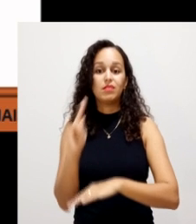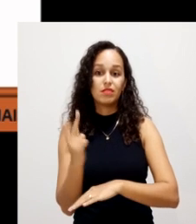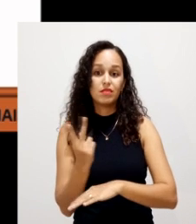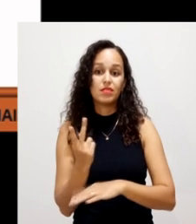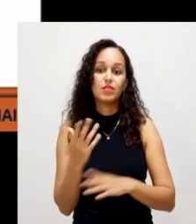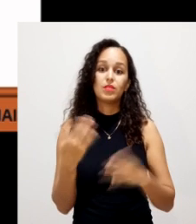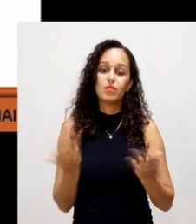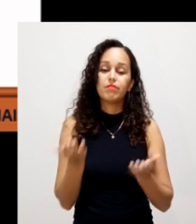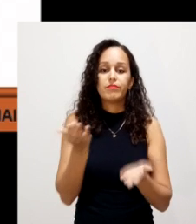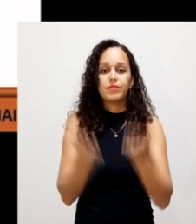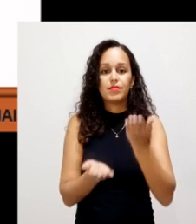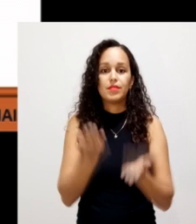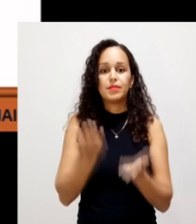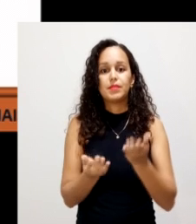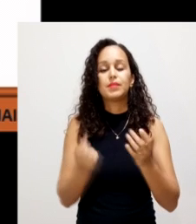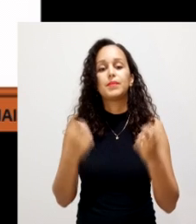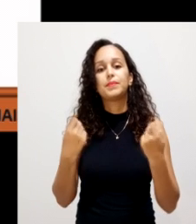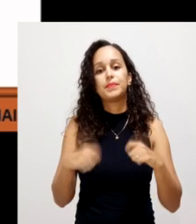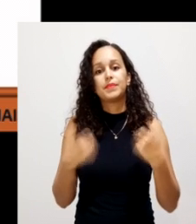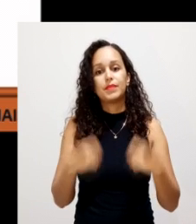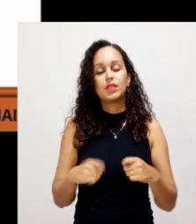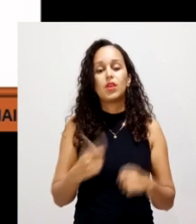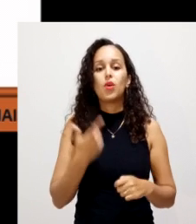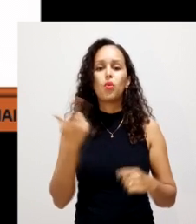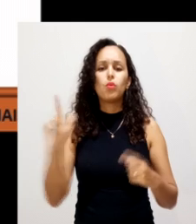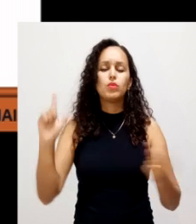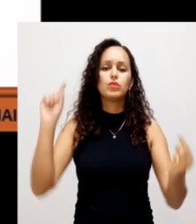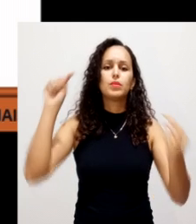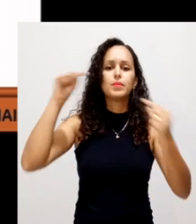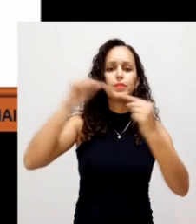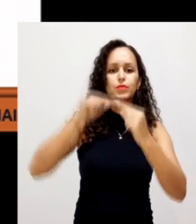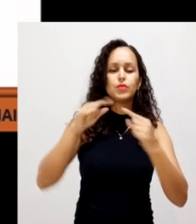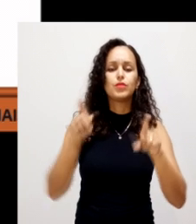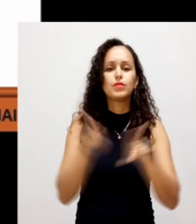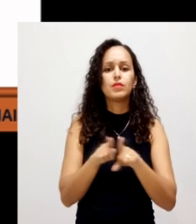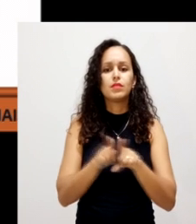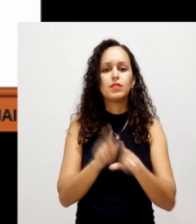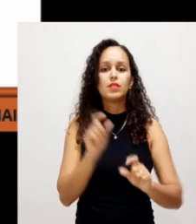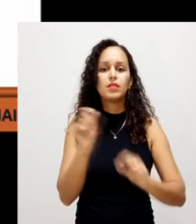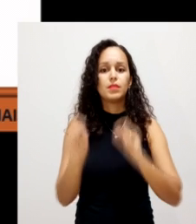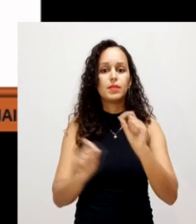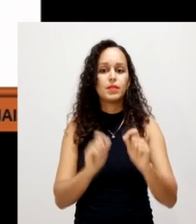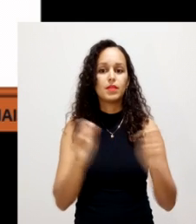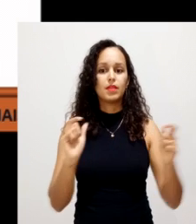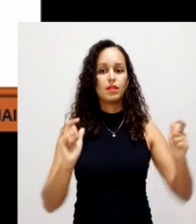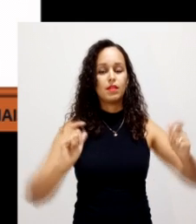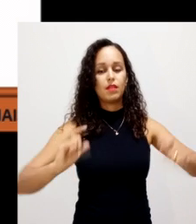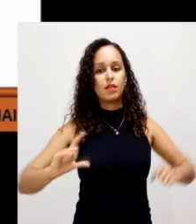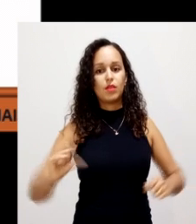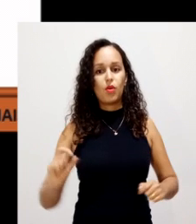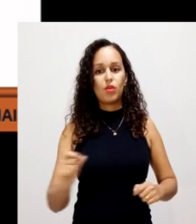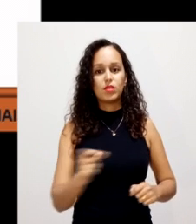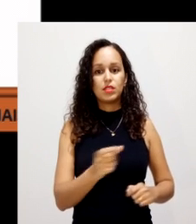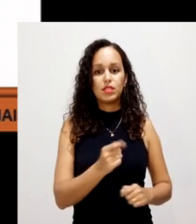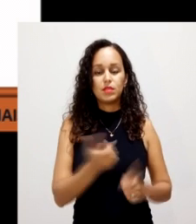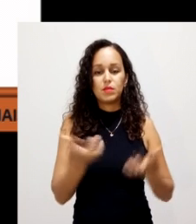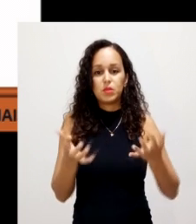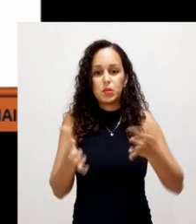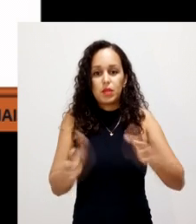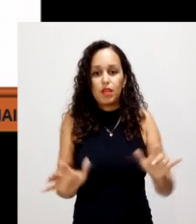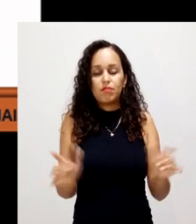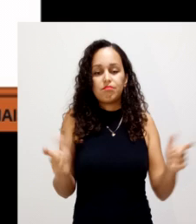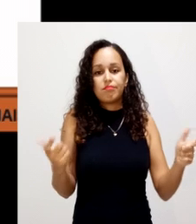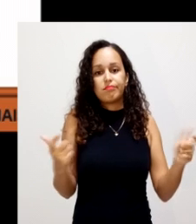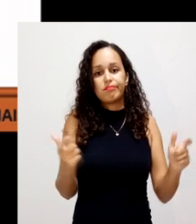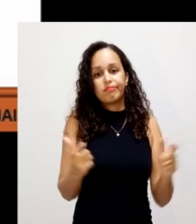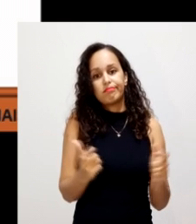vale lembrar a estabilização do material. Um outro objetivo da compostagem é a redução e eliminação de organismos indesejáveis.